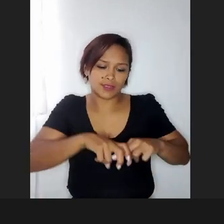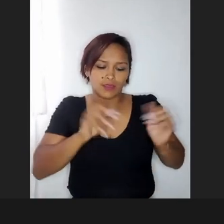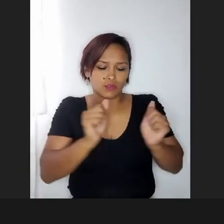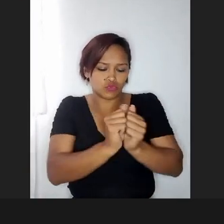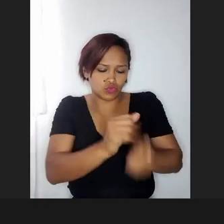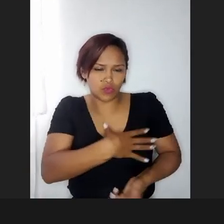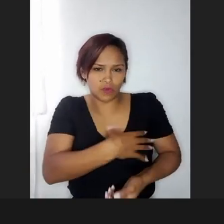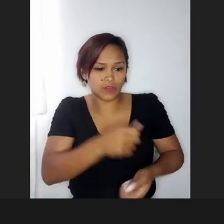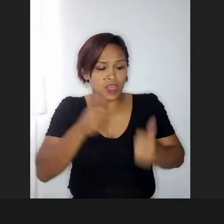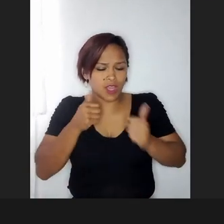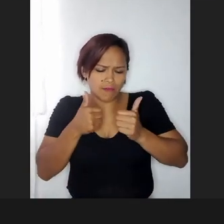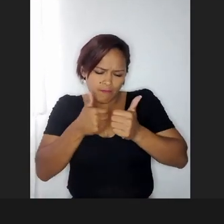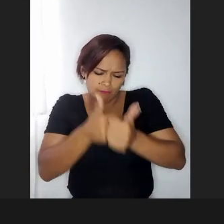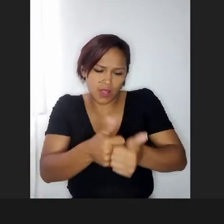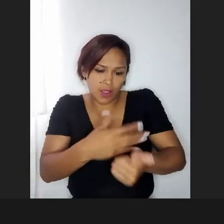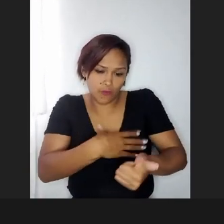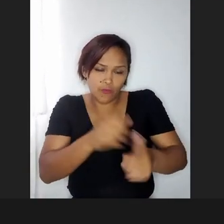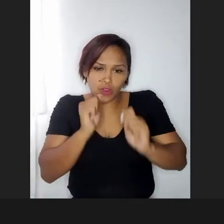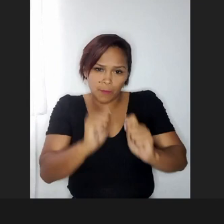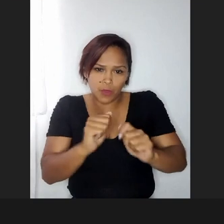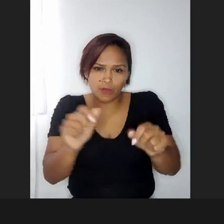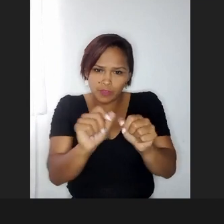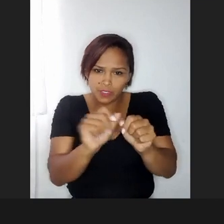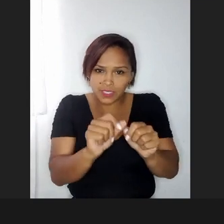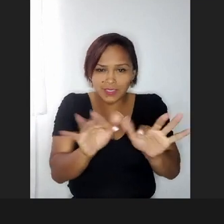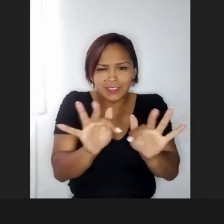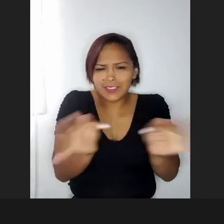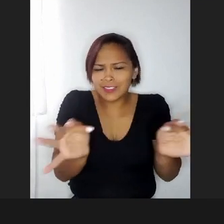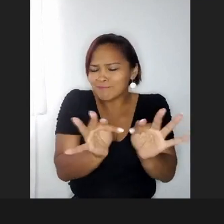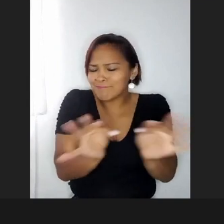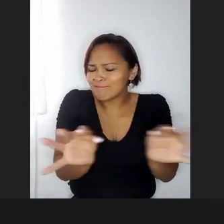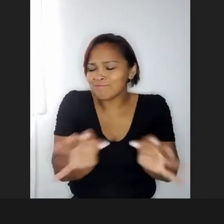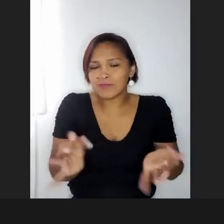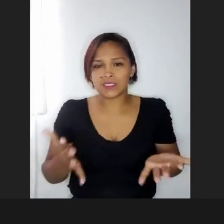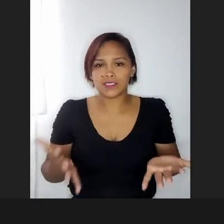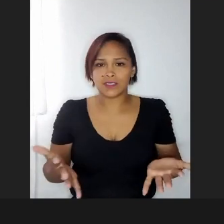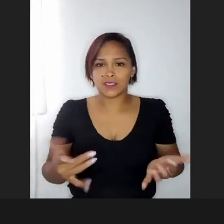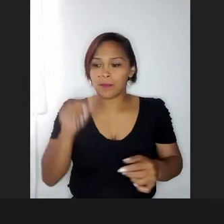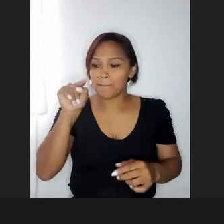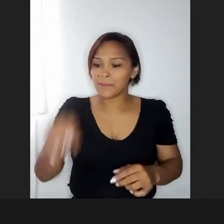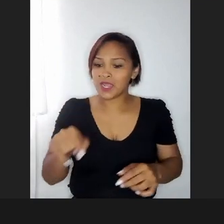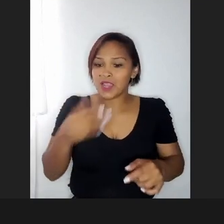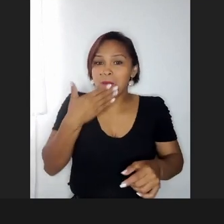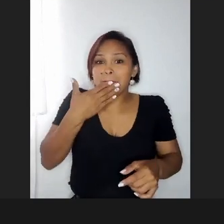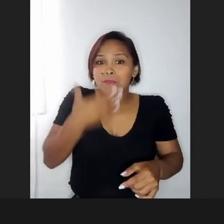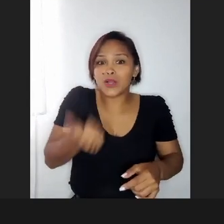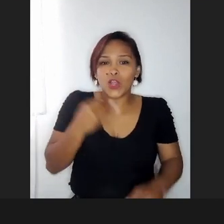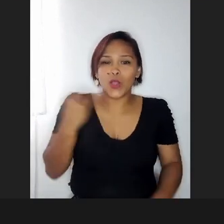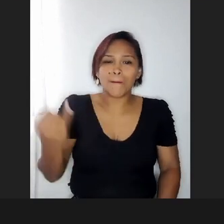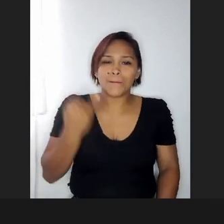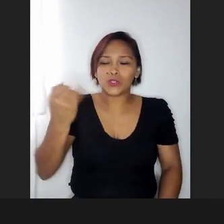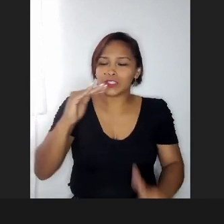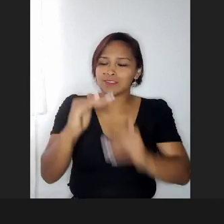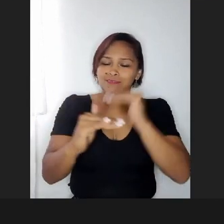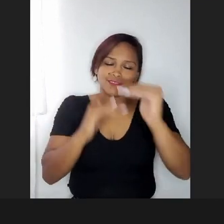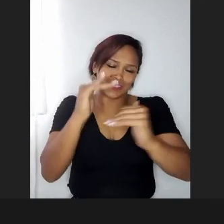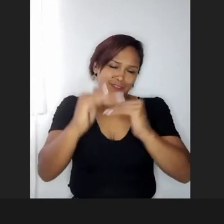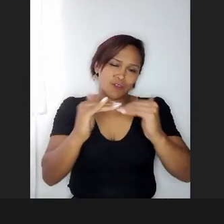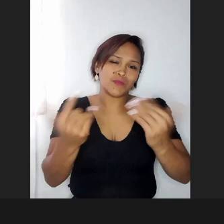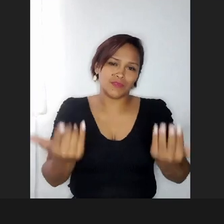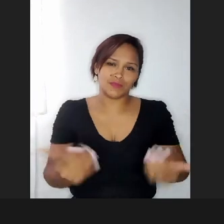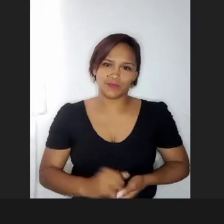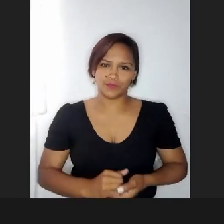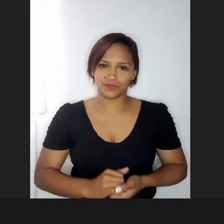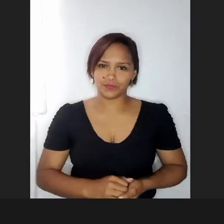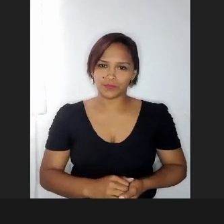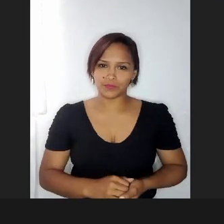eles conduzirem, né, coisas simples, simples, que para eles é muito importante para o desenvolvimento, deixa eu